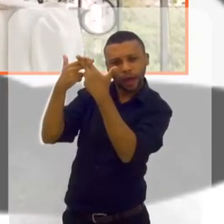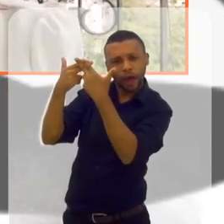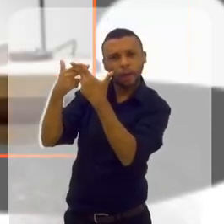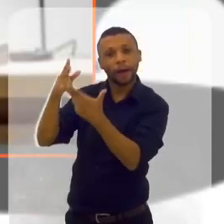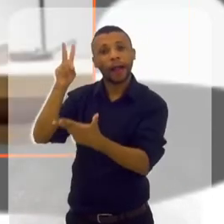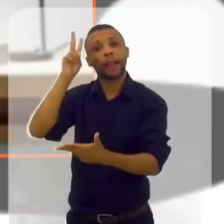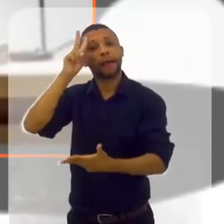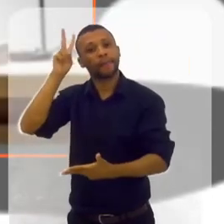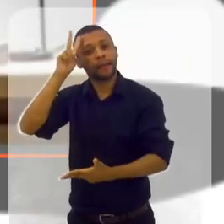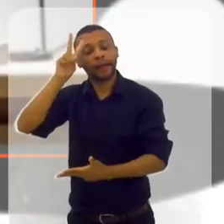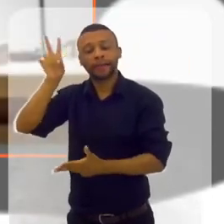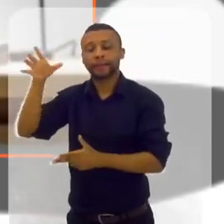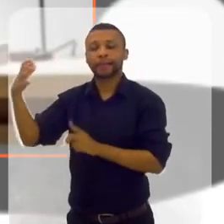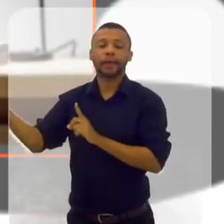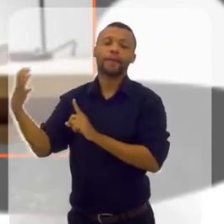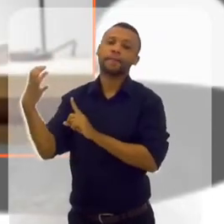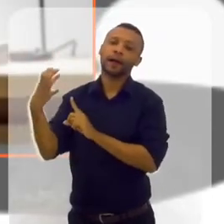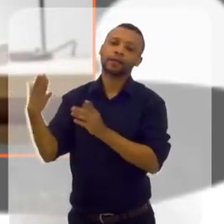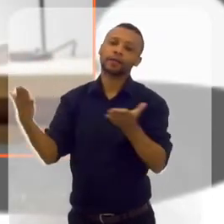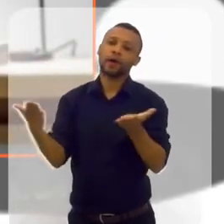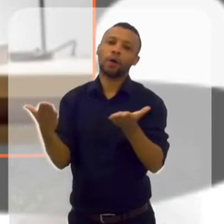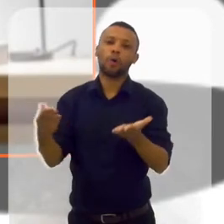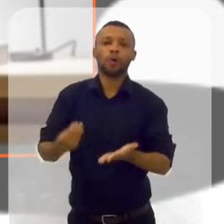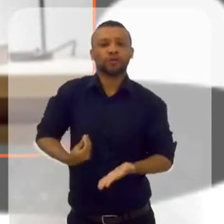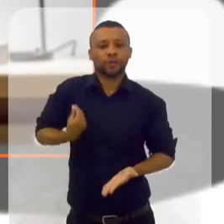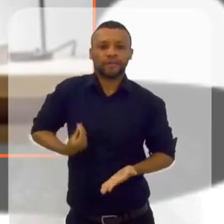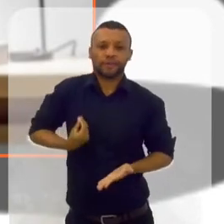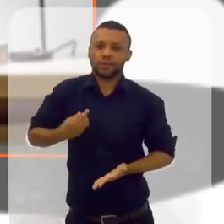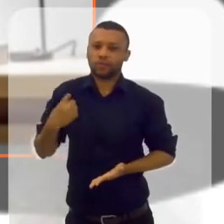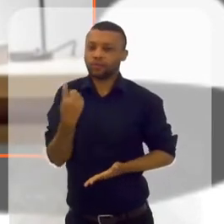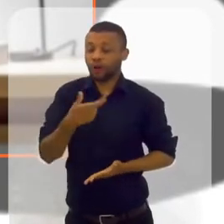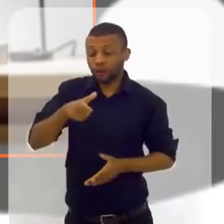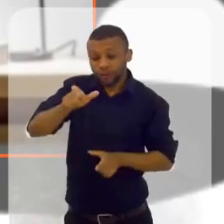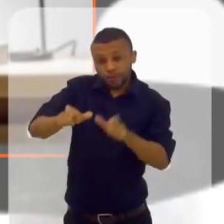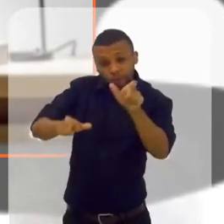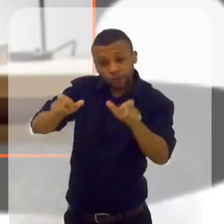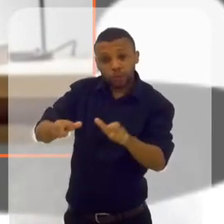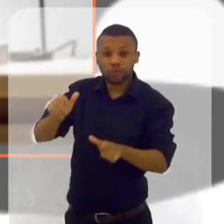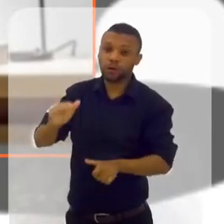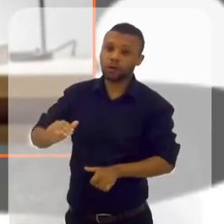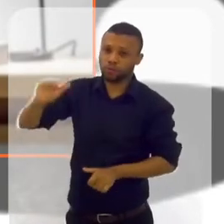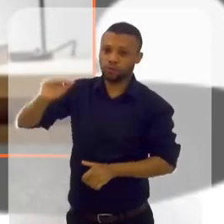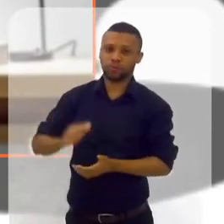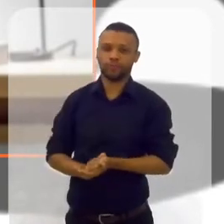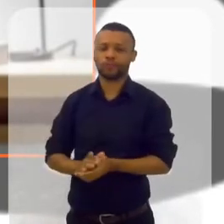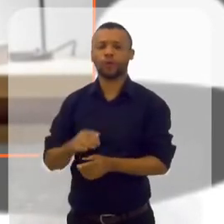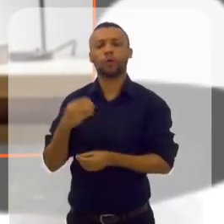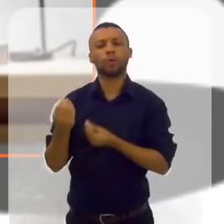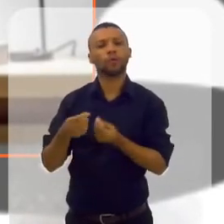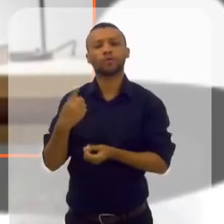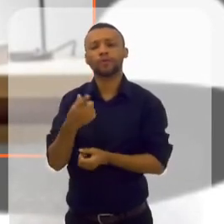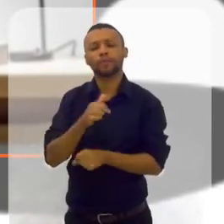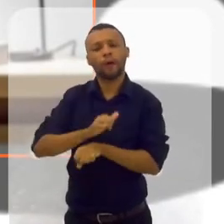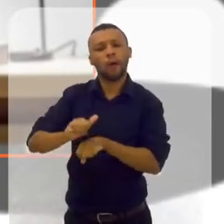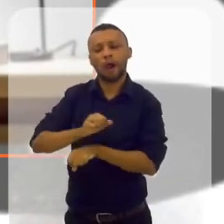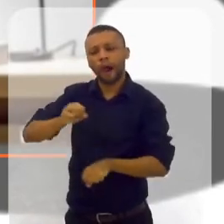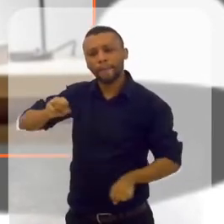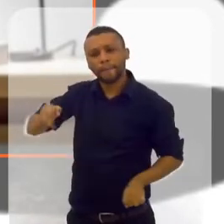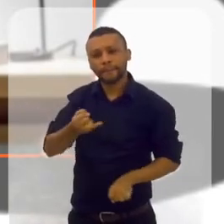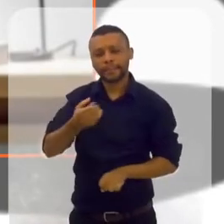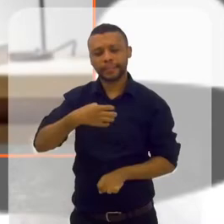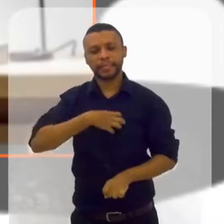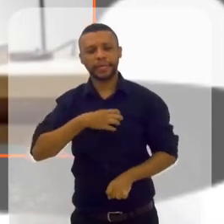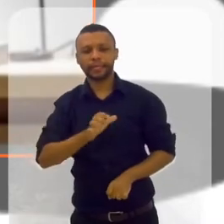traumas, as suas lembranças, que impactam muito a vida hoje de nós mesmos, adultos. Como que a gente pode se valer disso,